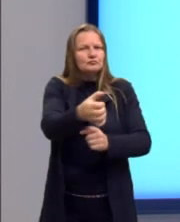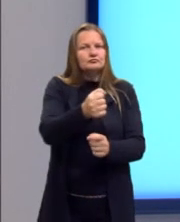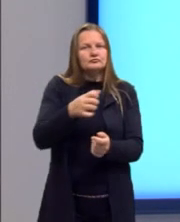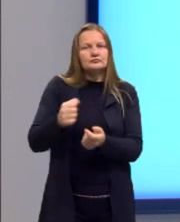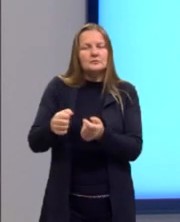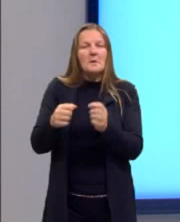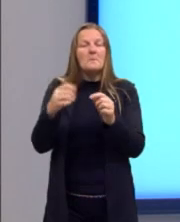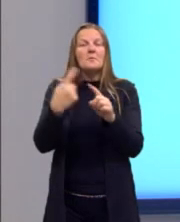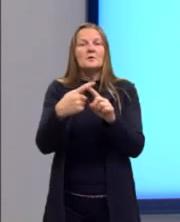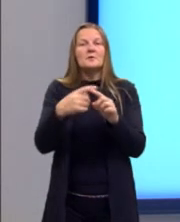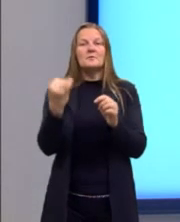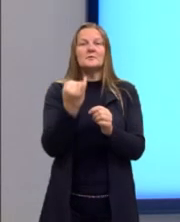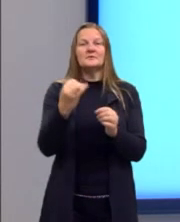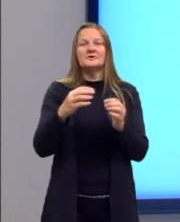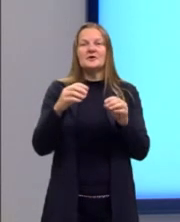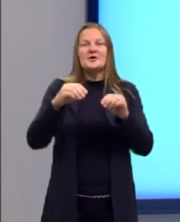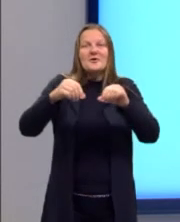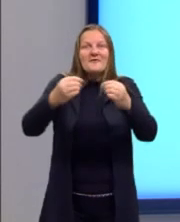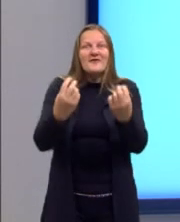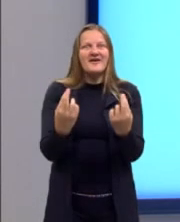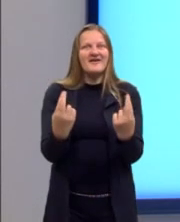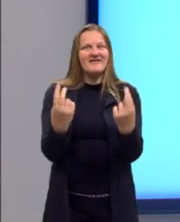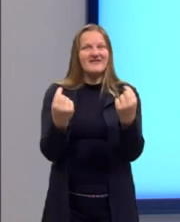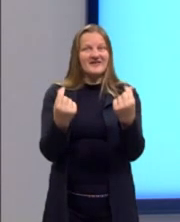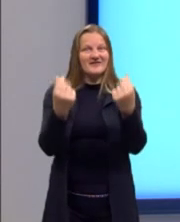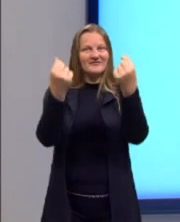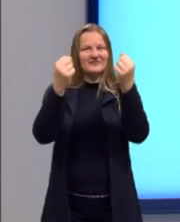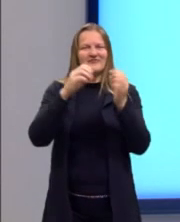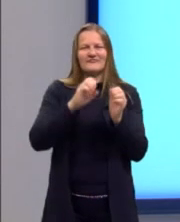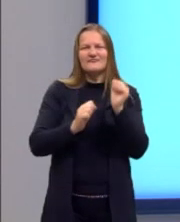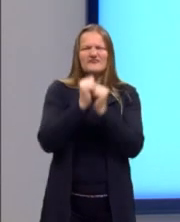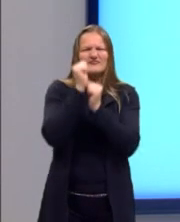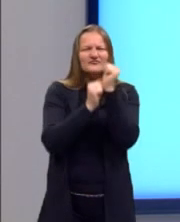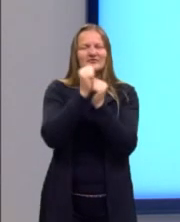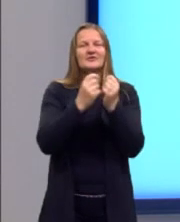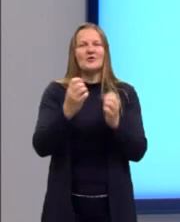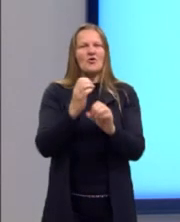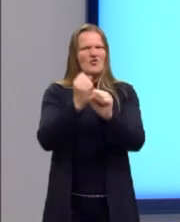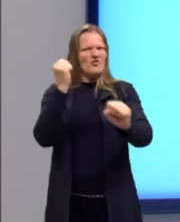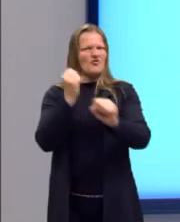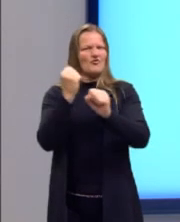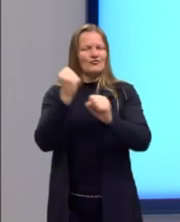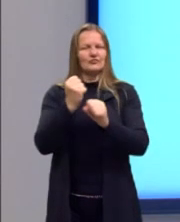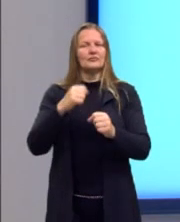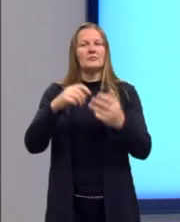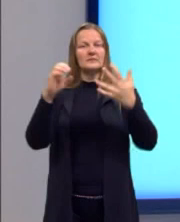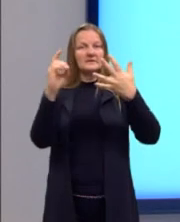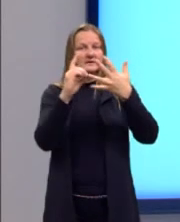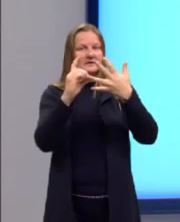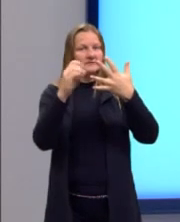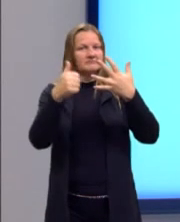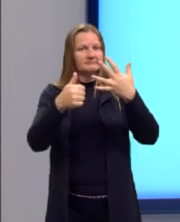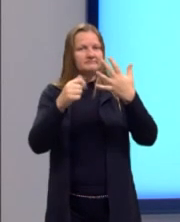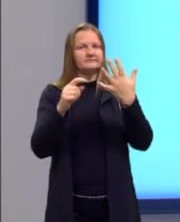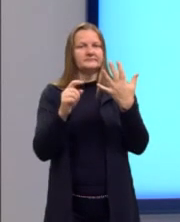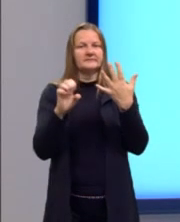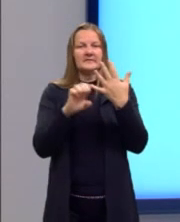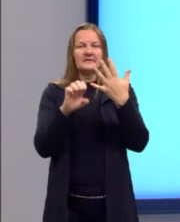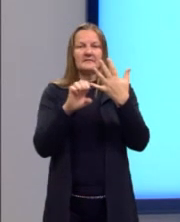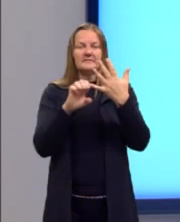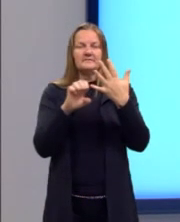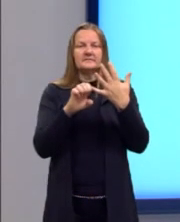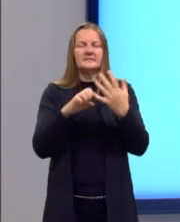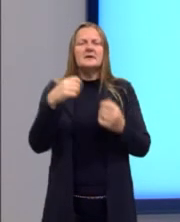fundamentais para que eles pudessem manter a sua industrialização e lucrar. Então, parece a alternativa D. A.